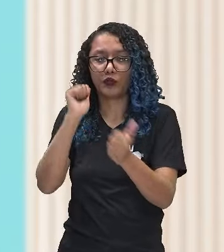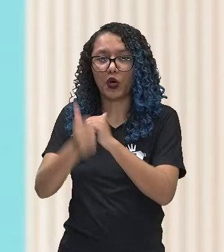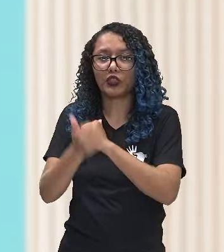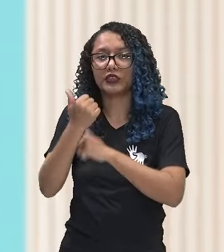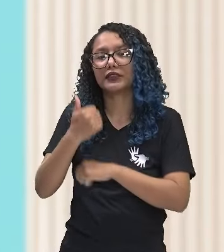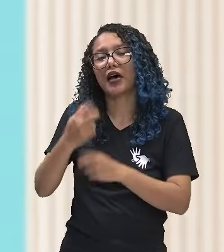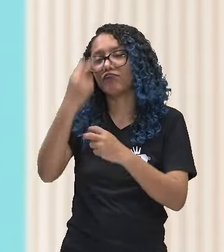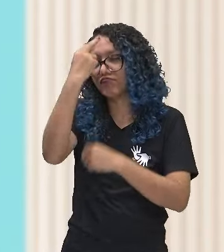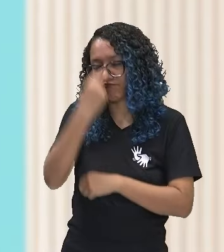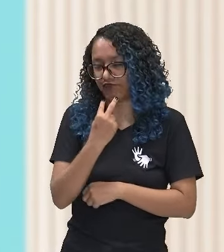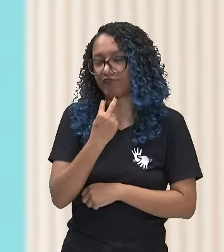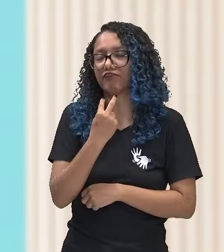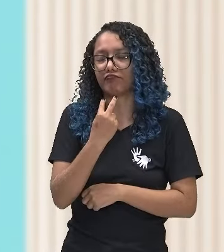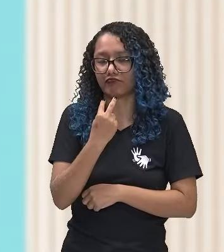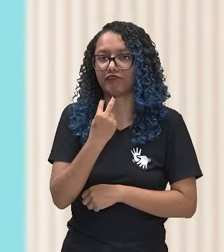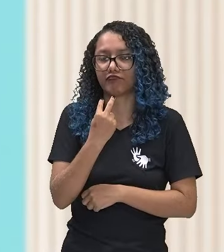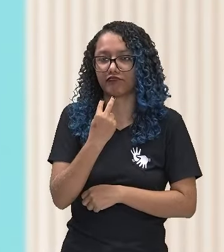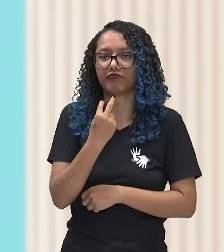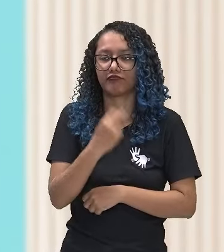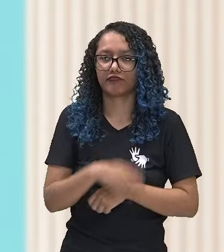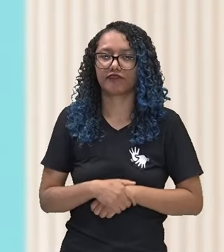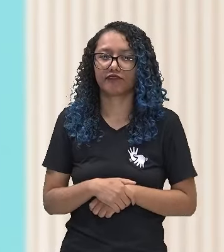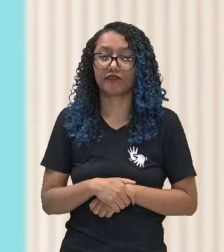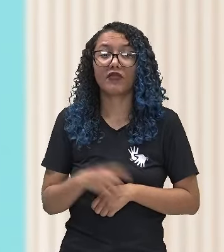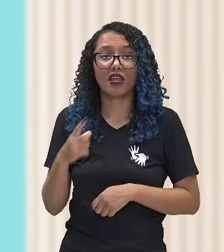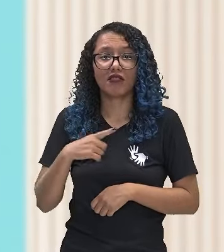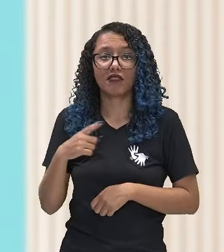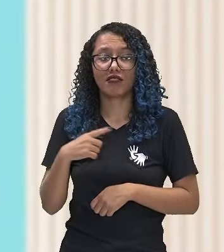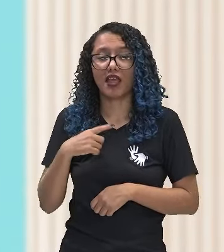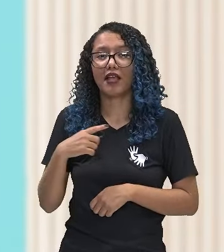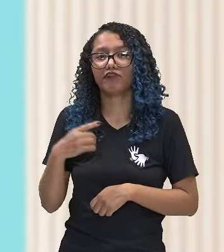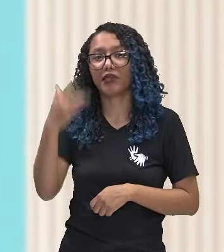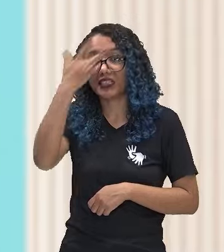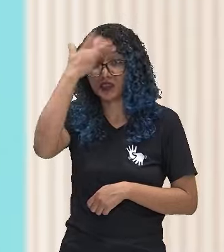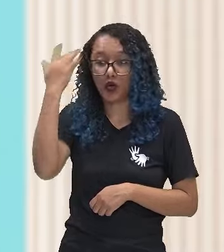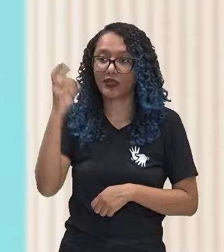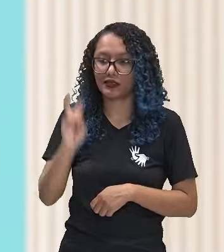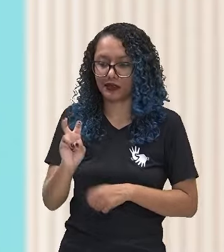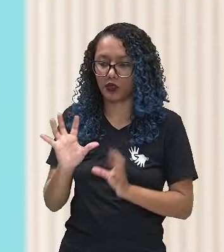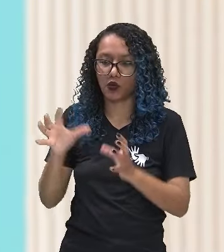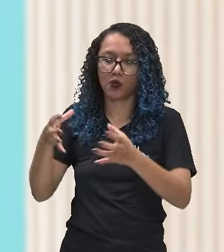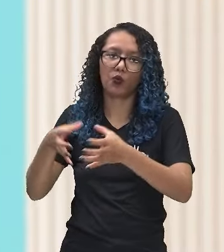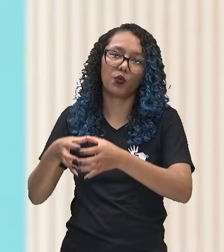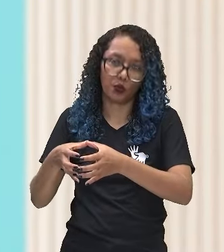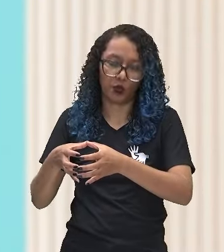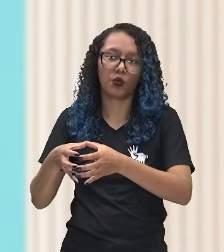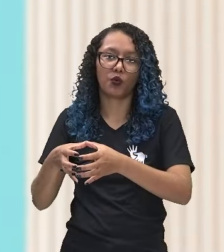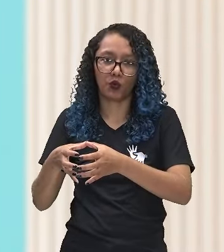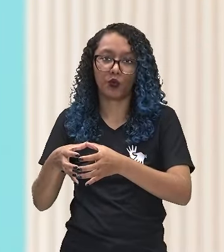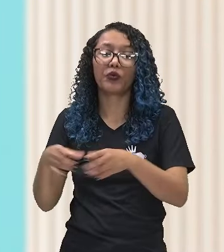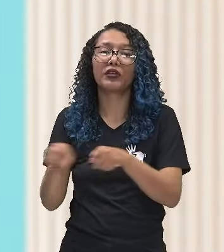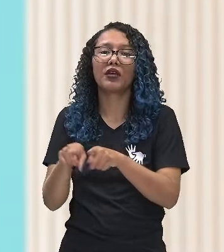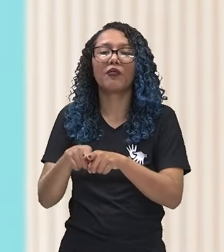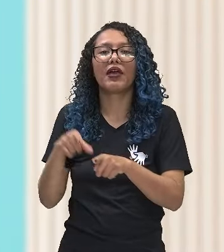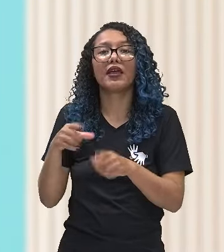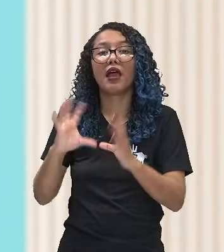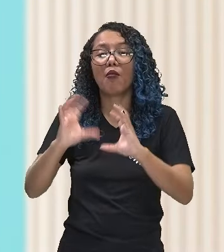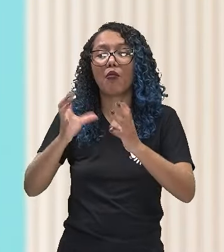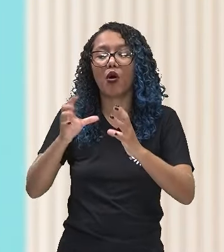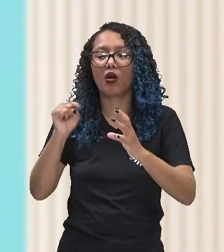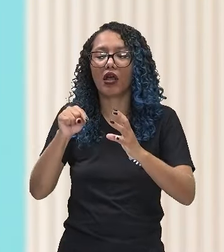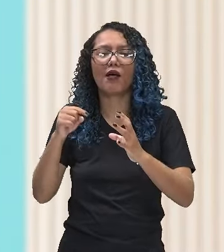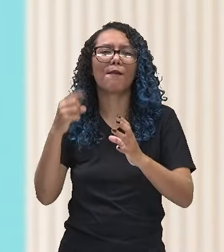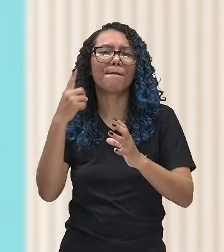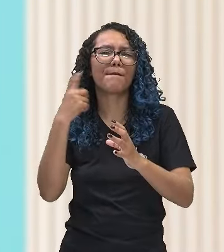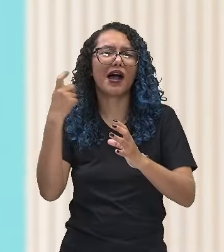certo? E aí, é jogado por cinco jogadores de cada time. A bola possui um guiso, pelo qual os